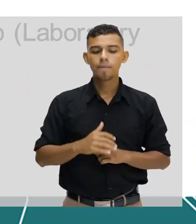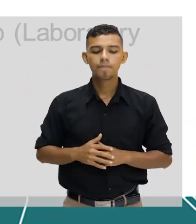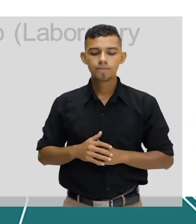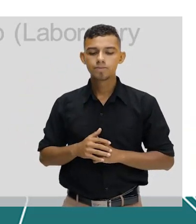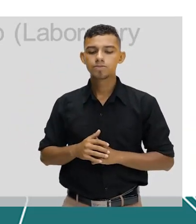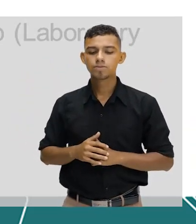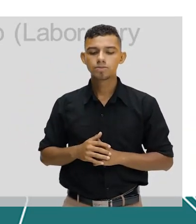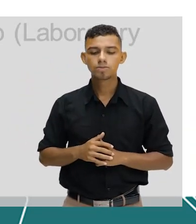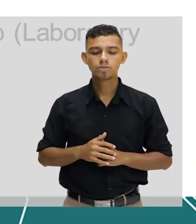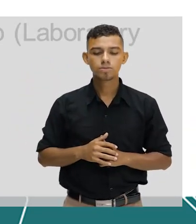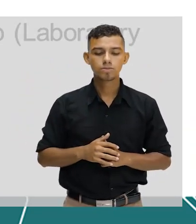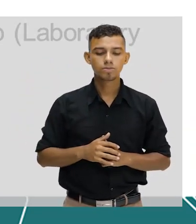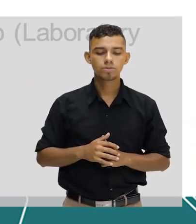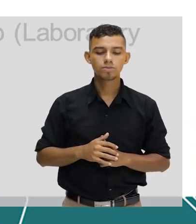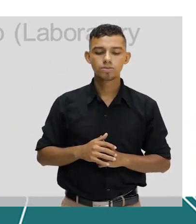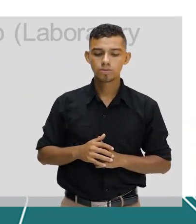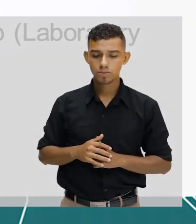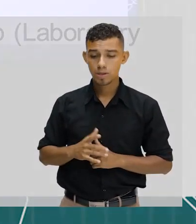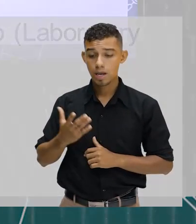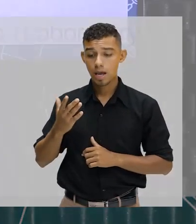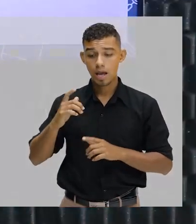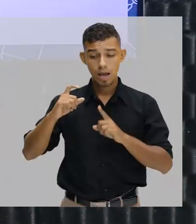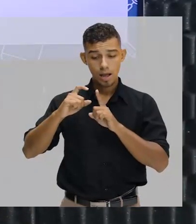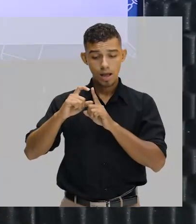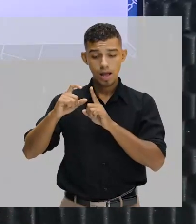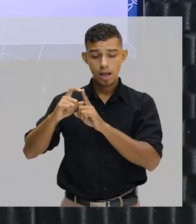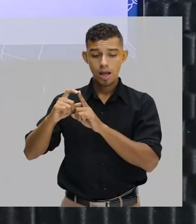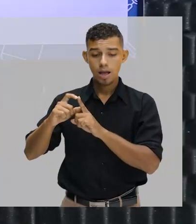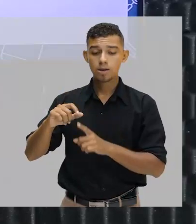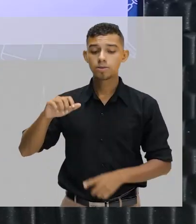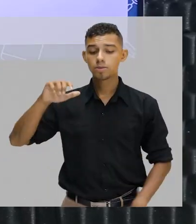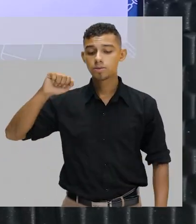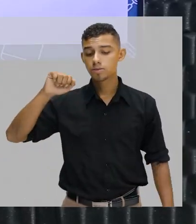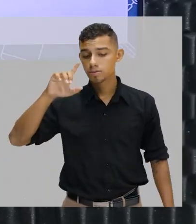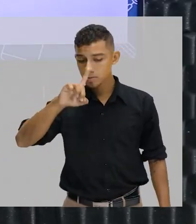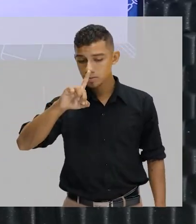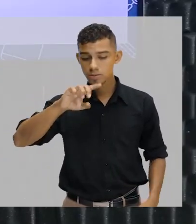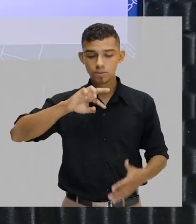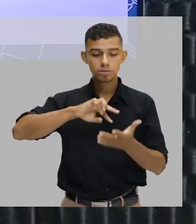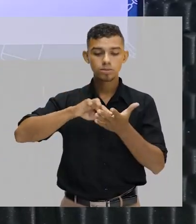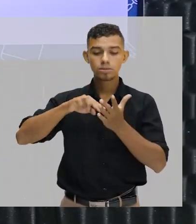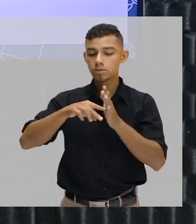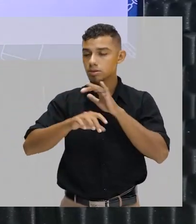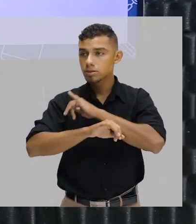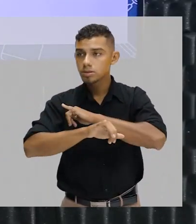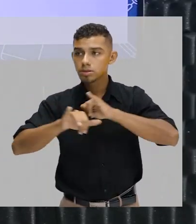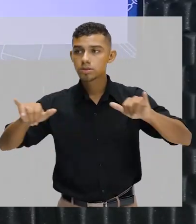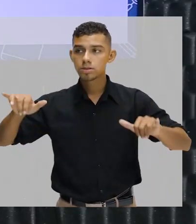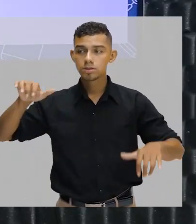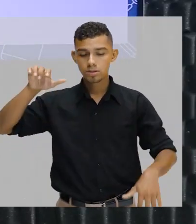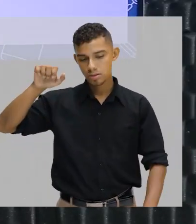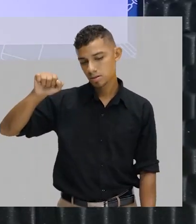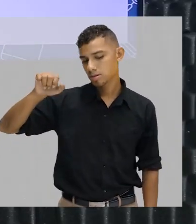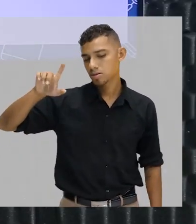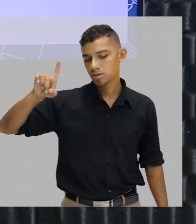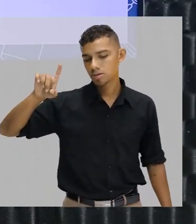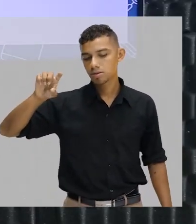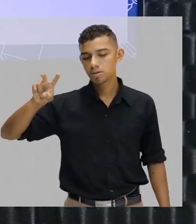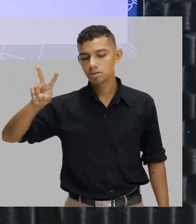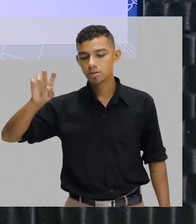por exemplo, a palavra add, em inglês, significa anúncio. Vem de advertisement.